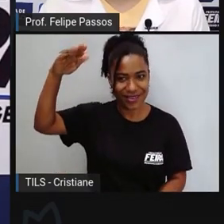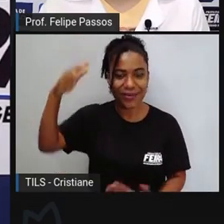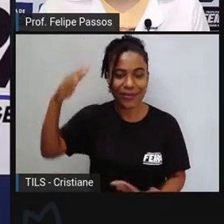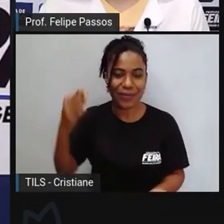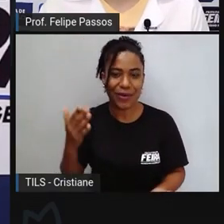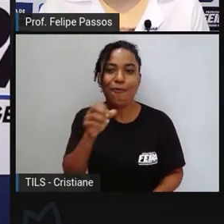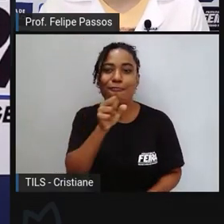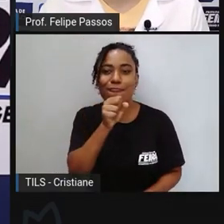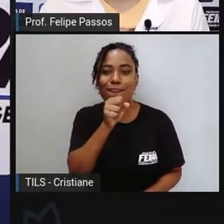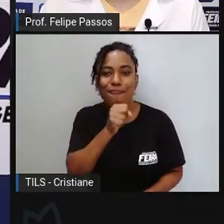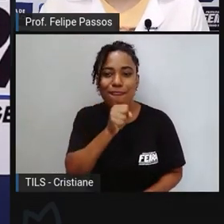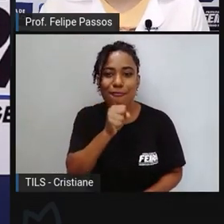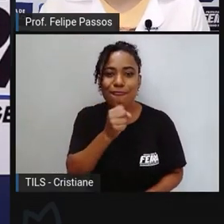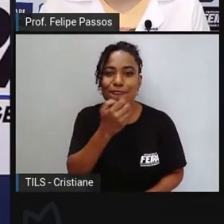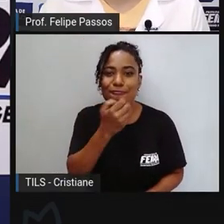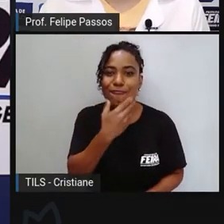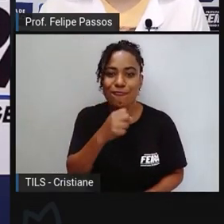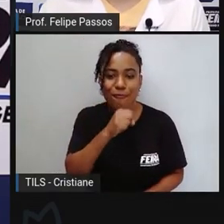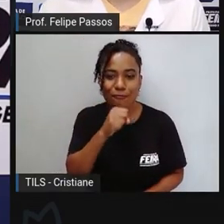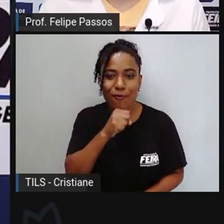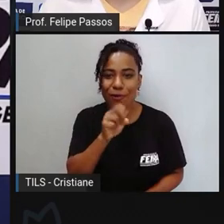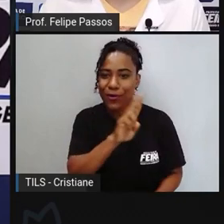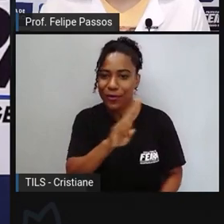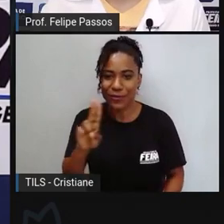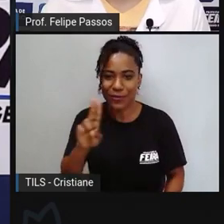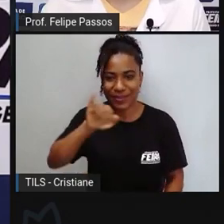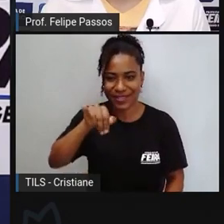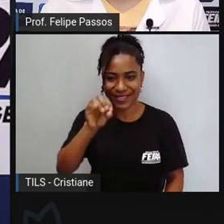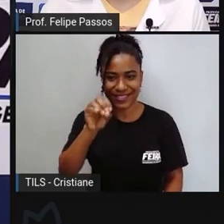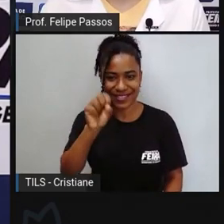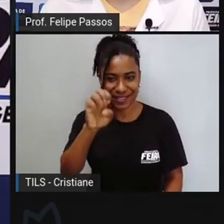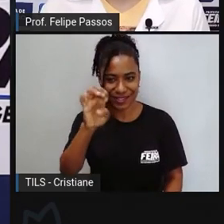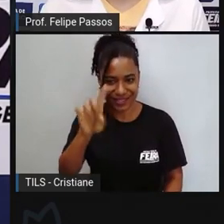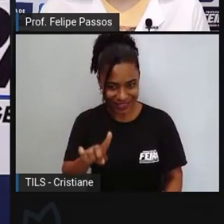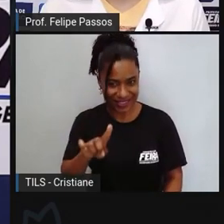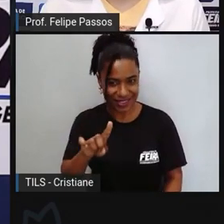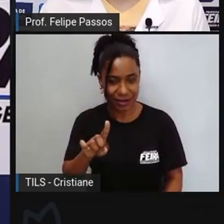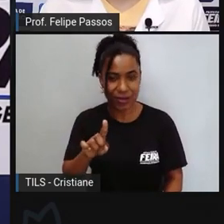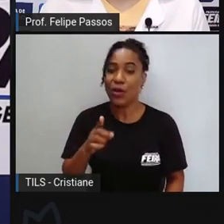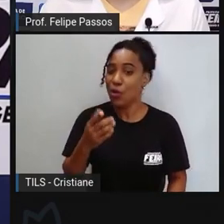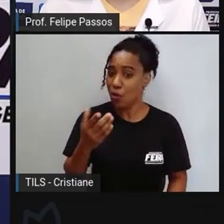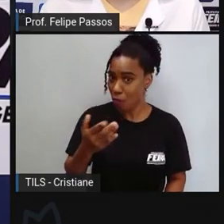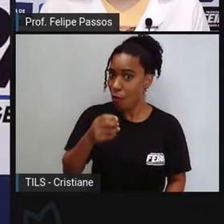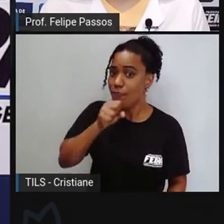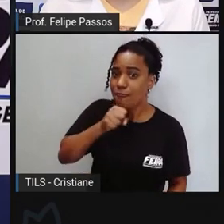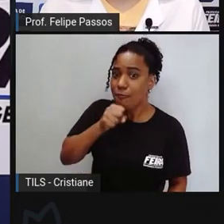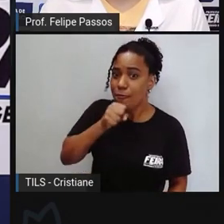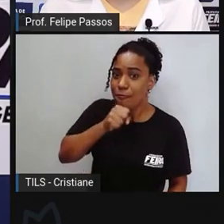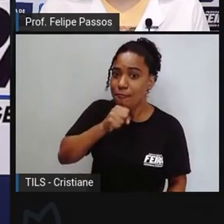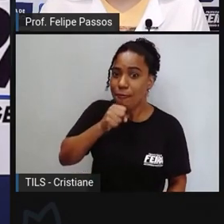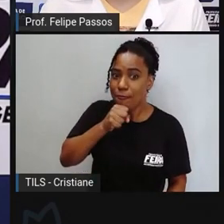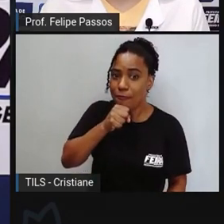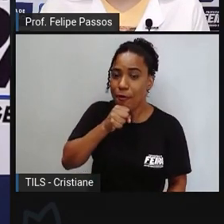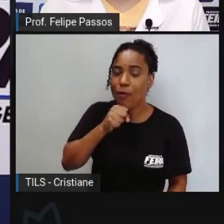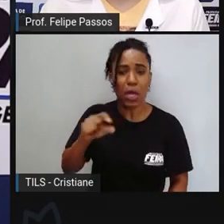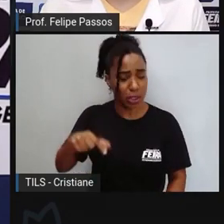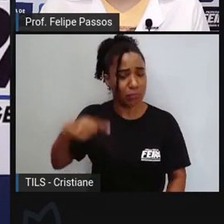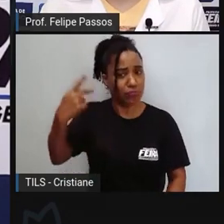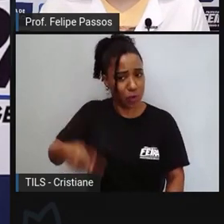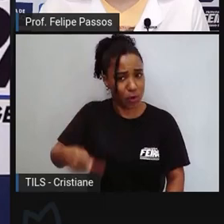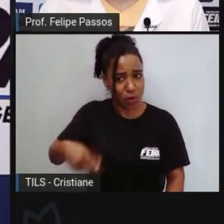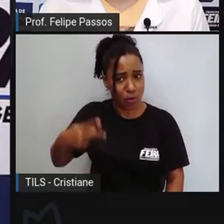José Aras, um sertanejo, autor de literatura de